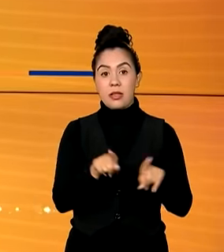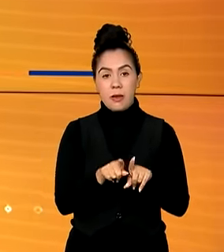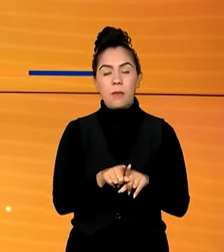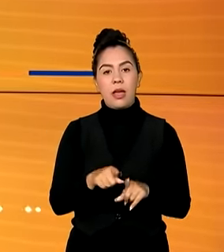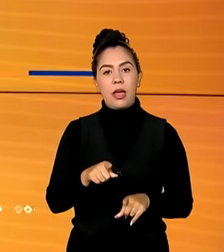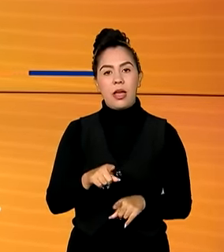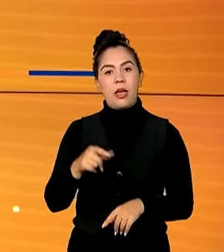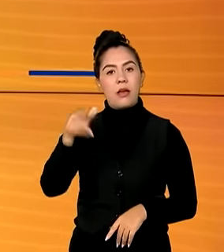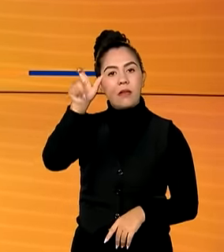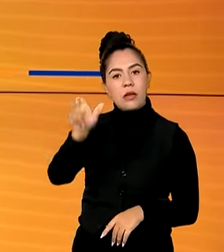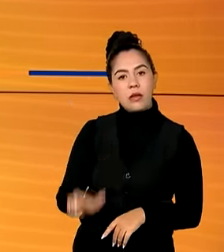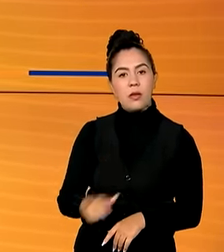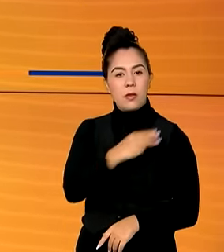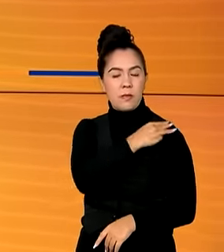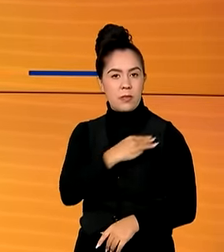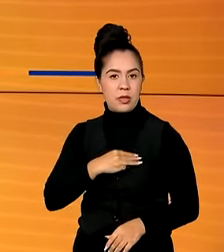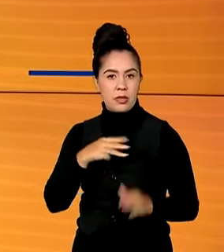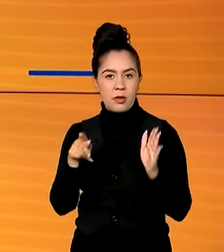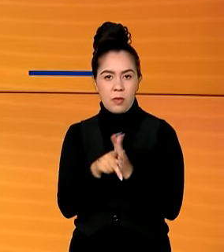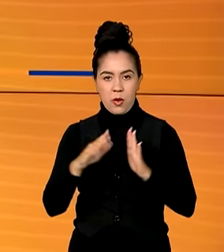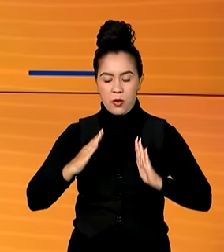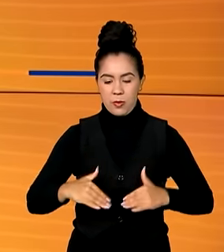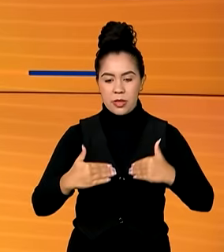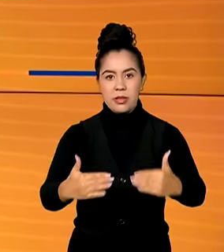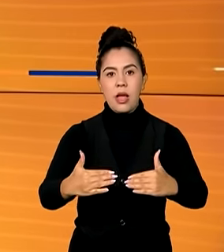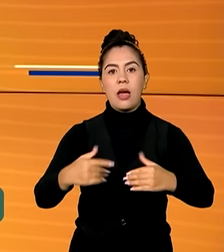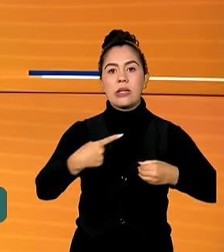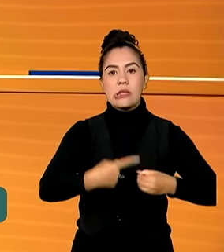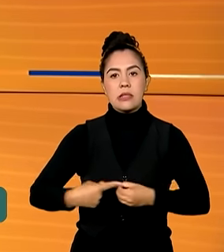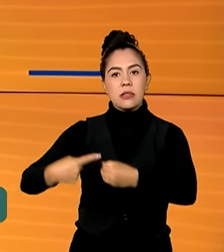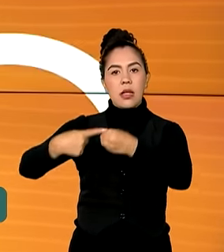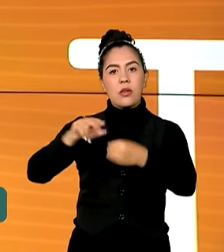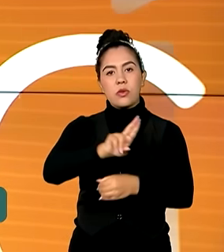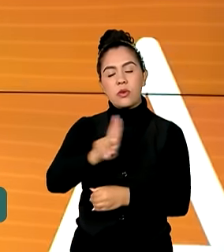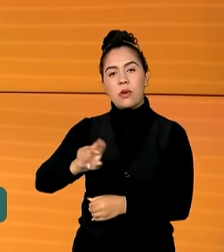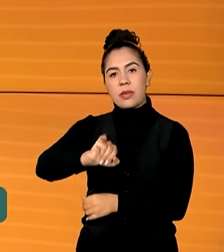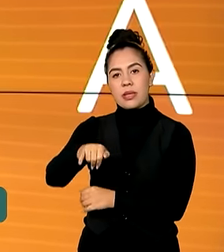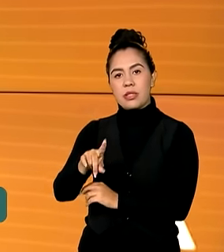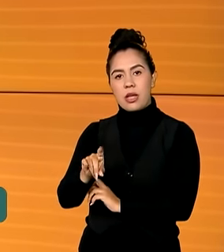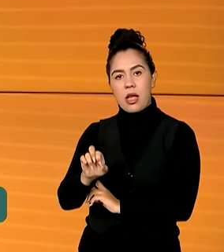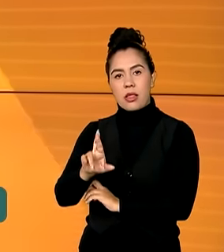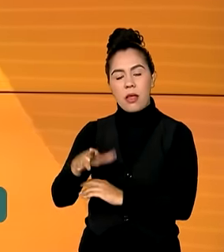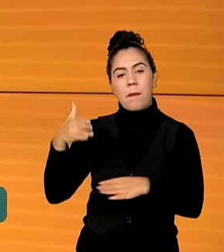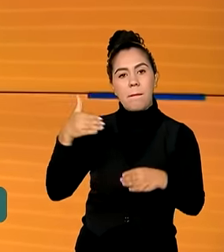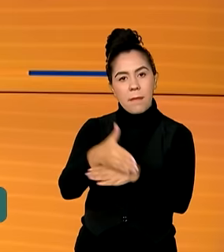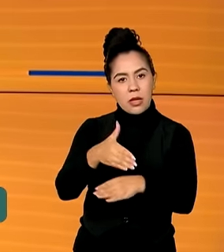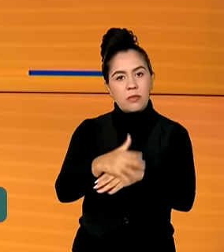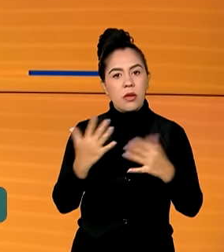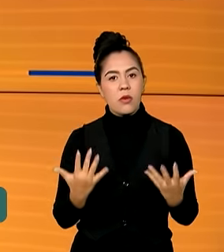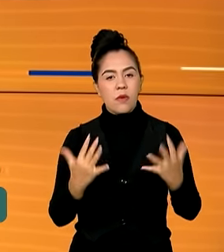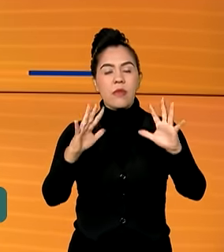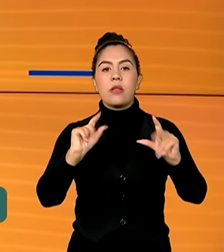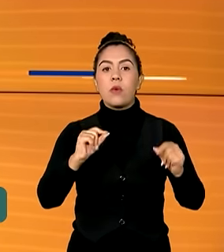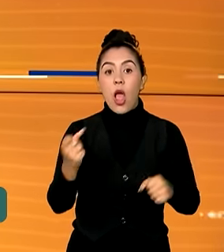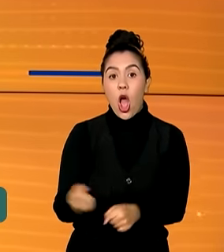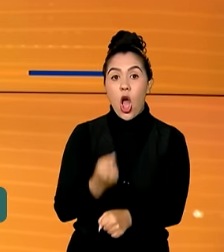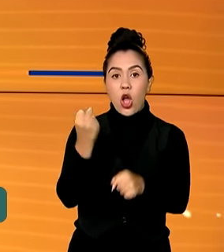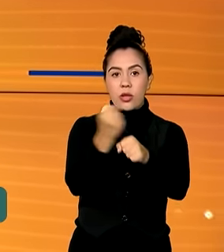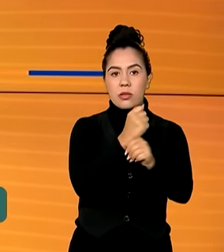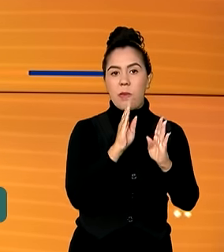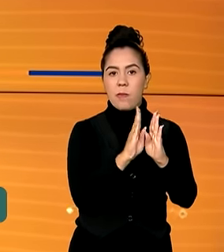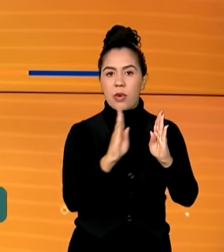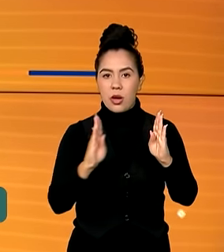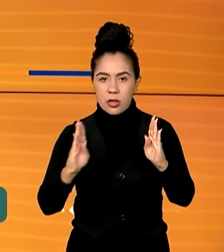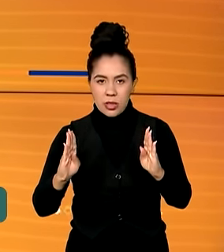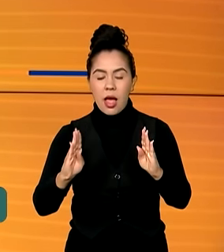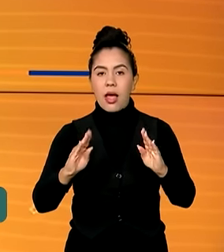abertura da Bienal, o ministro das Cidades, Jader Filho, falou sobre a destinação de recursos para a construção de bibliotecas nos novos